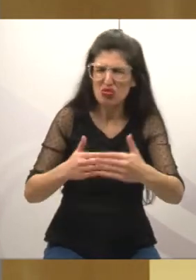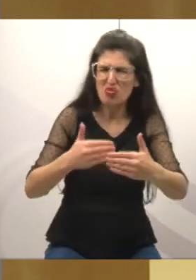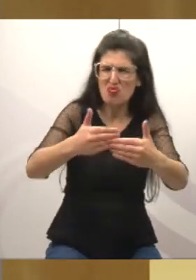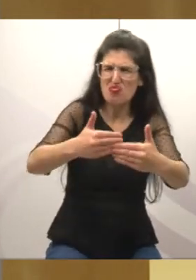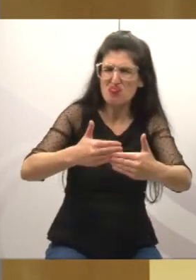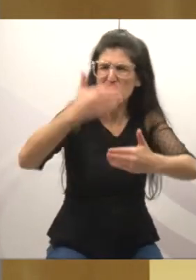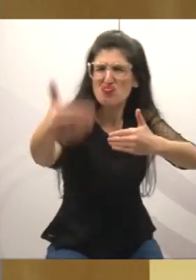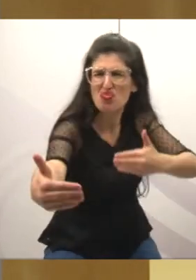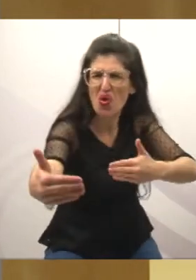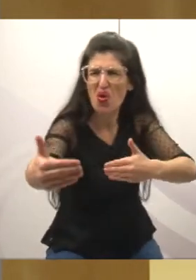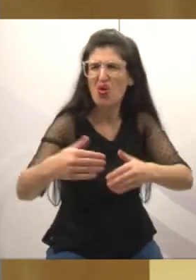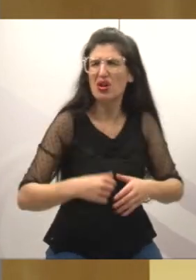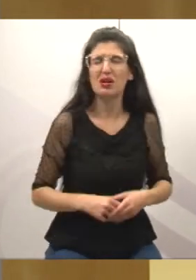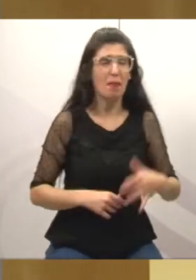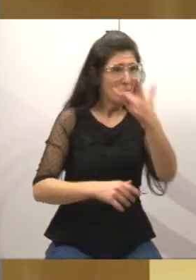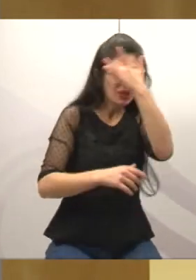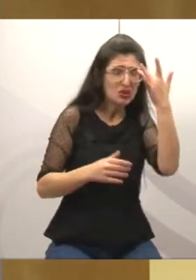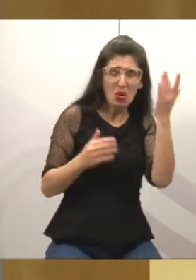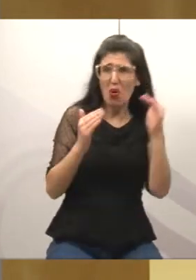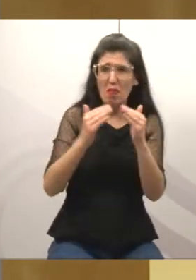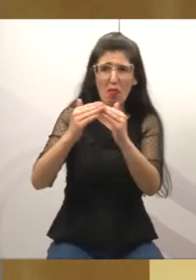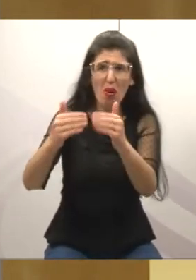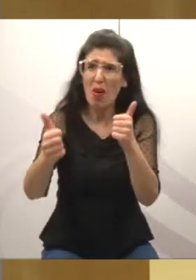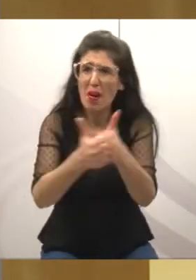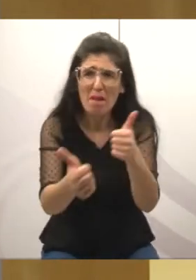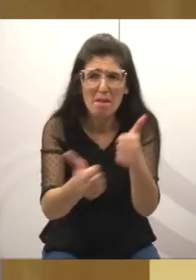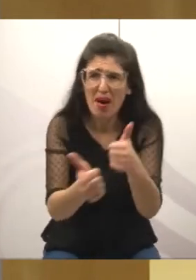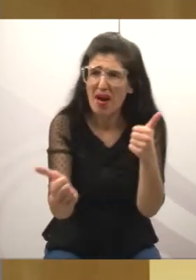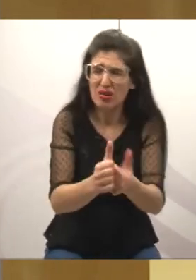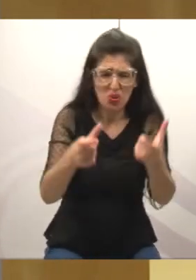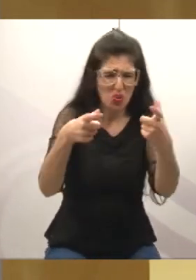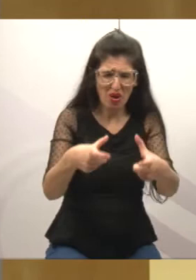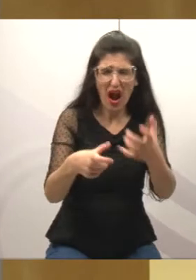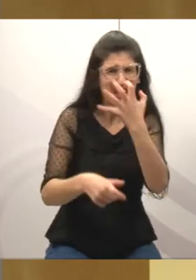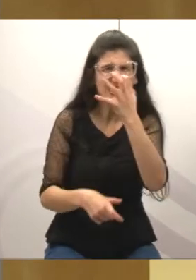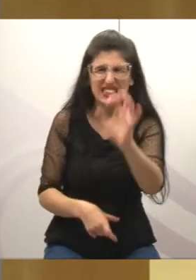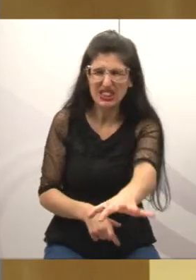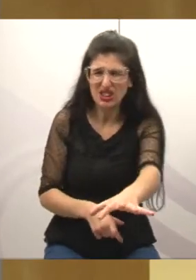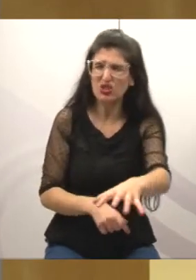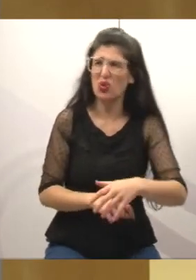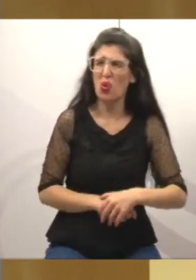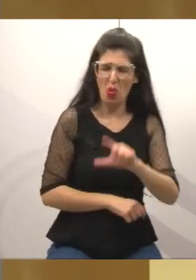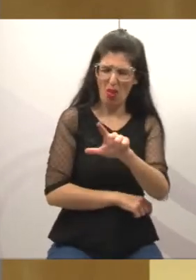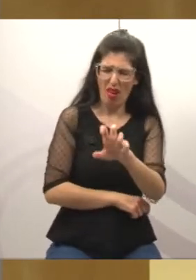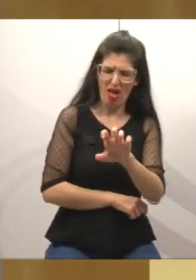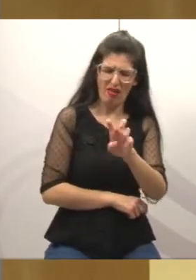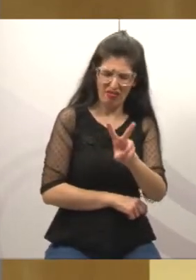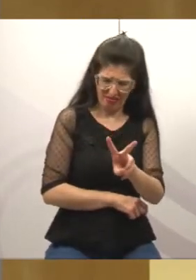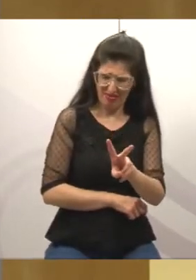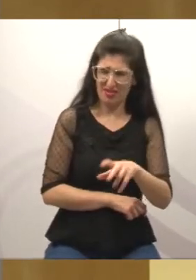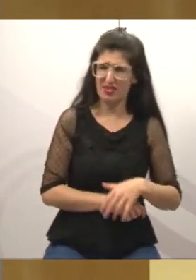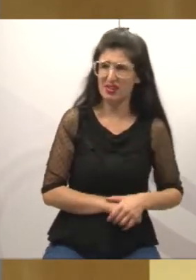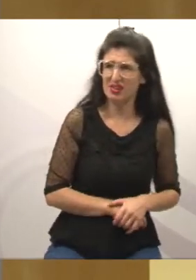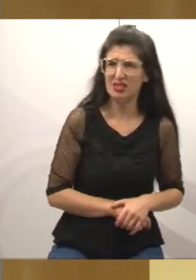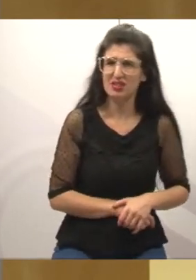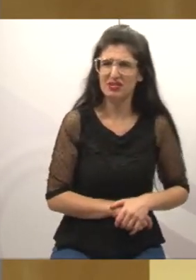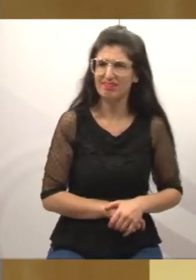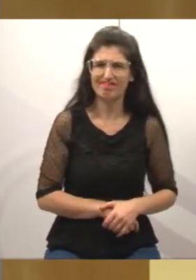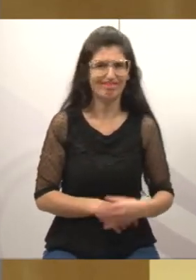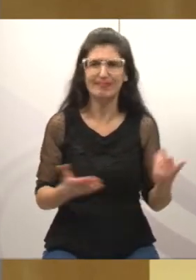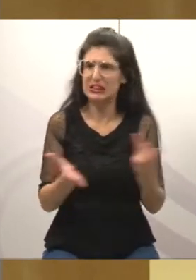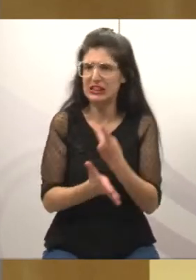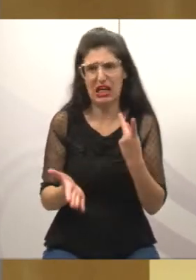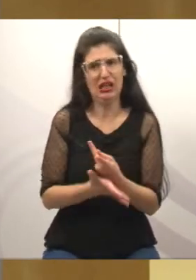moram ali próximos, sofrem muito com o leve por conta desses lixos